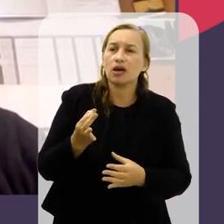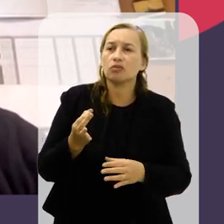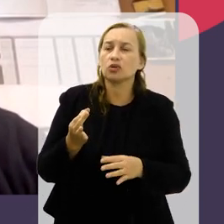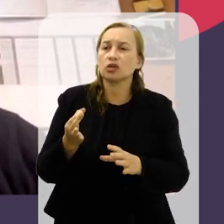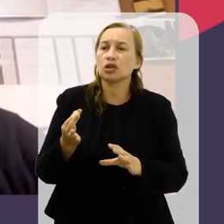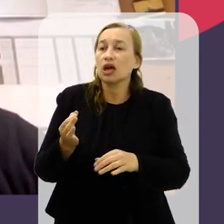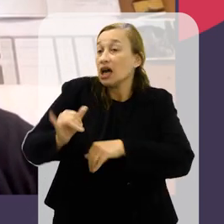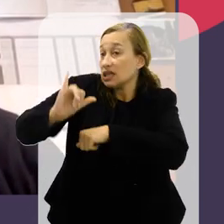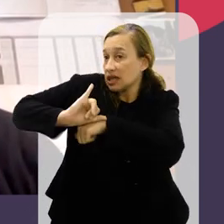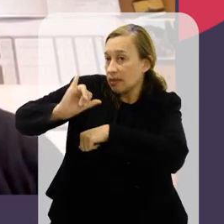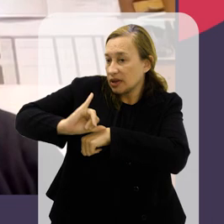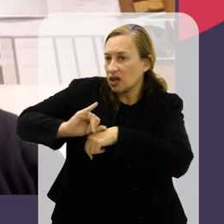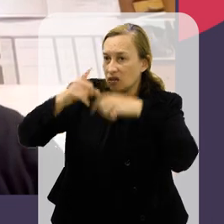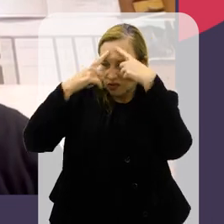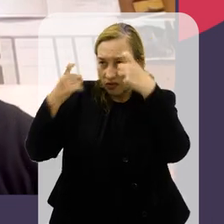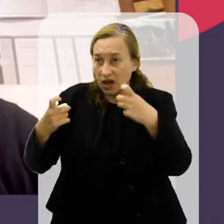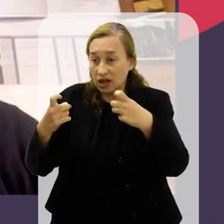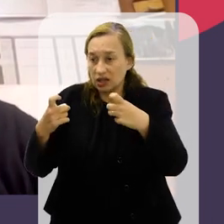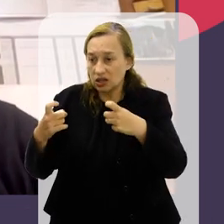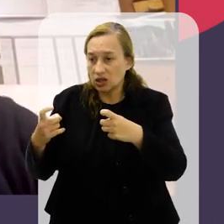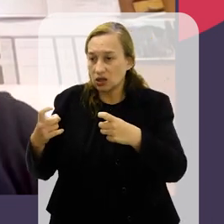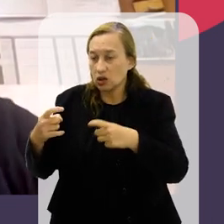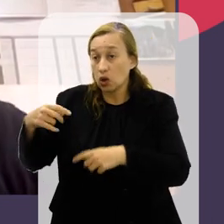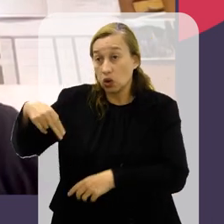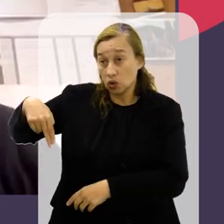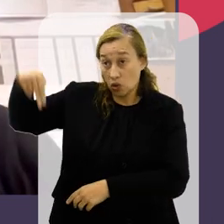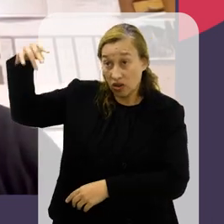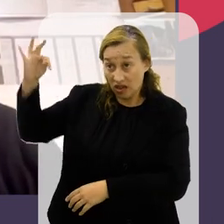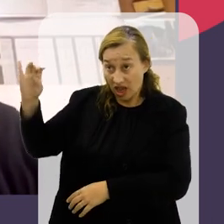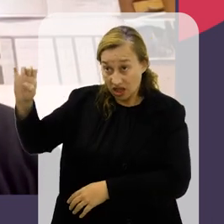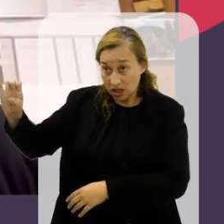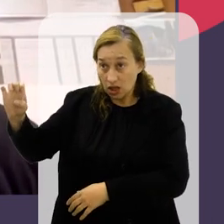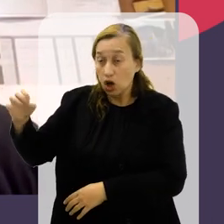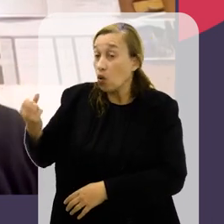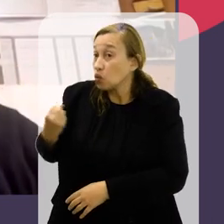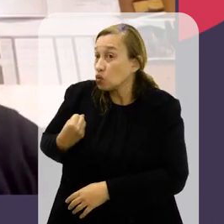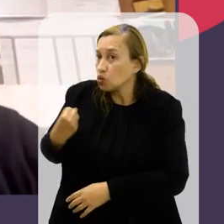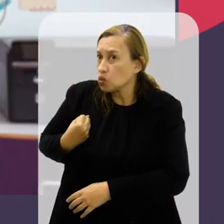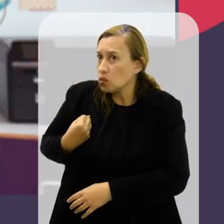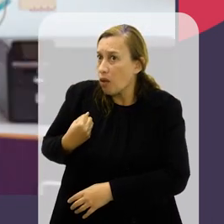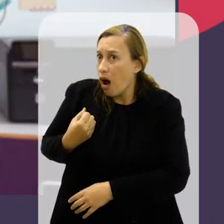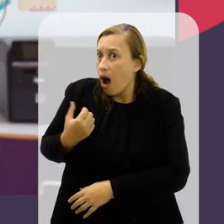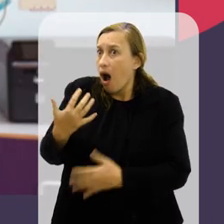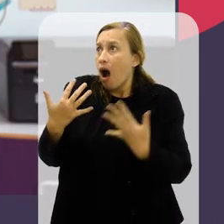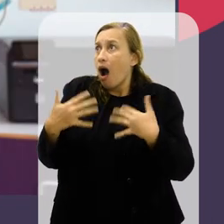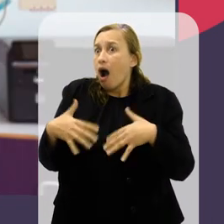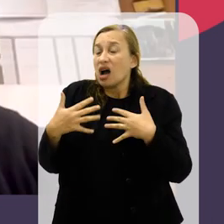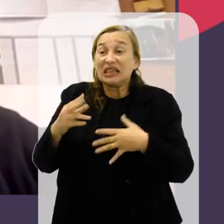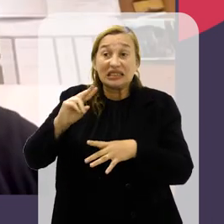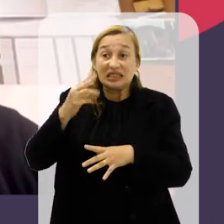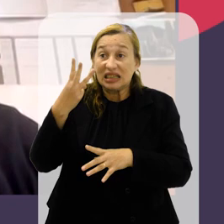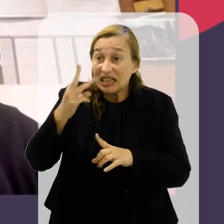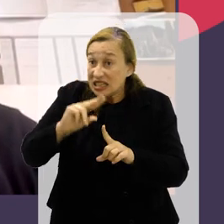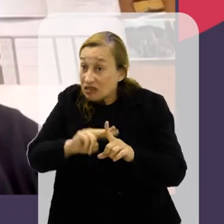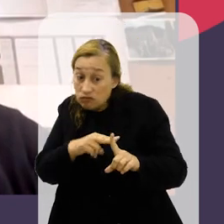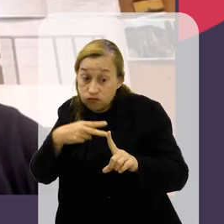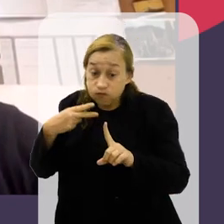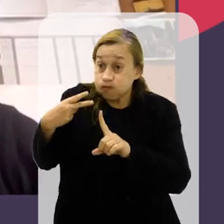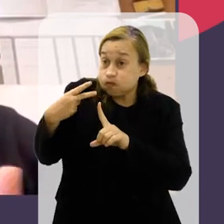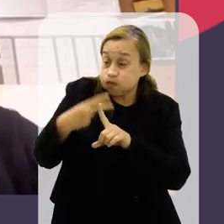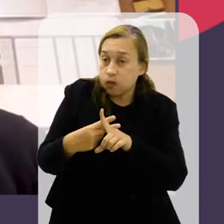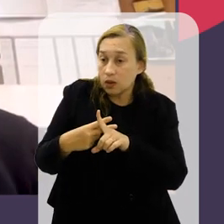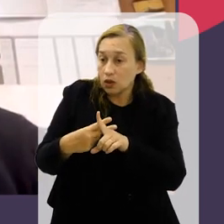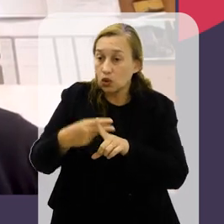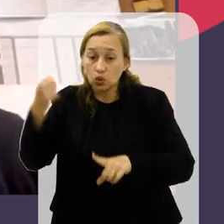sabemos que as capitais mais violentas se encontram, infelizmente, no Nordeste. Os números são, realmente, às vezes, três vezes